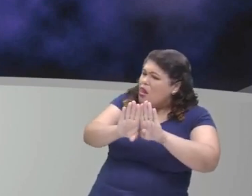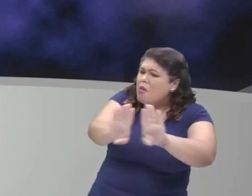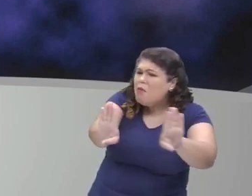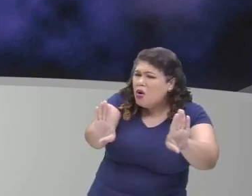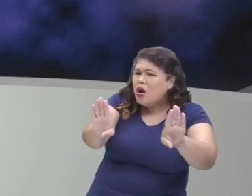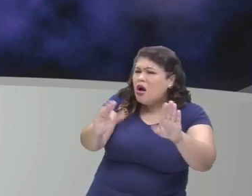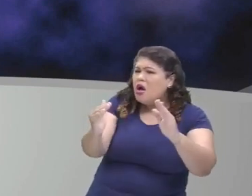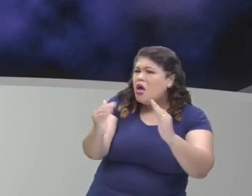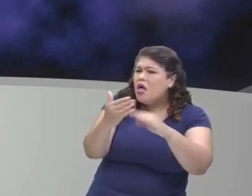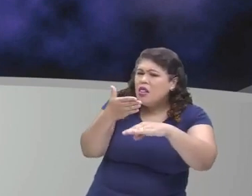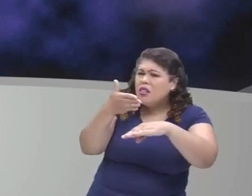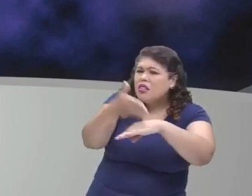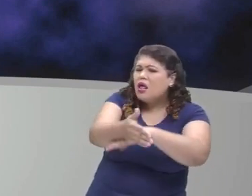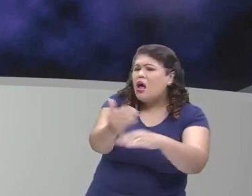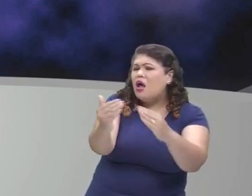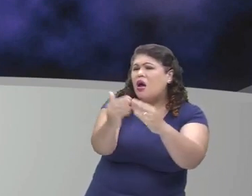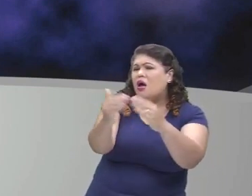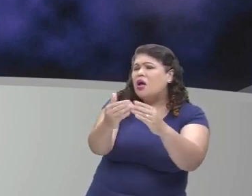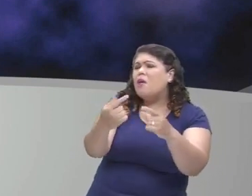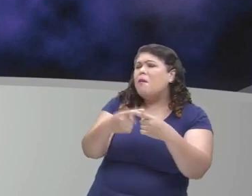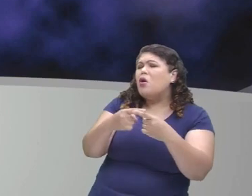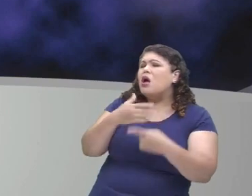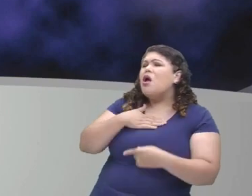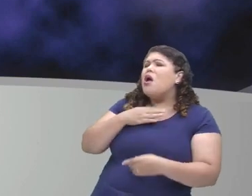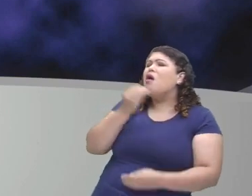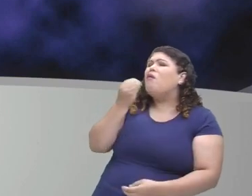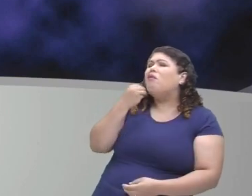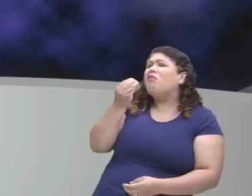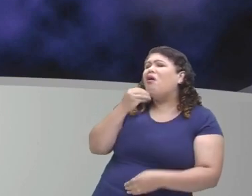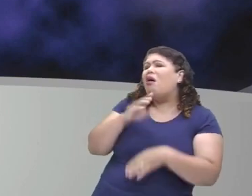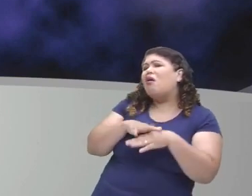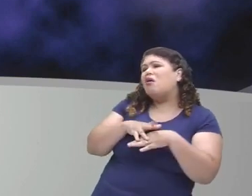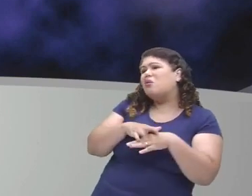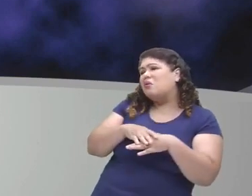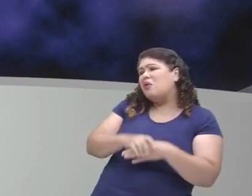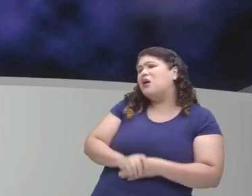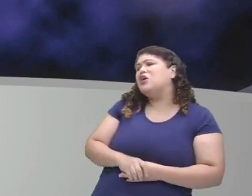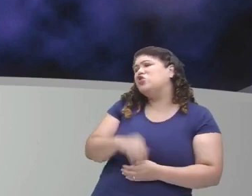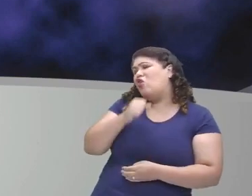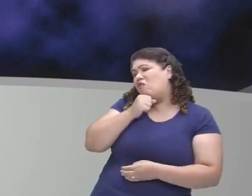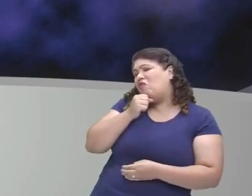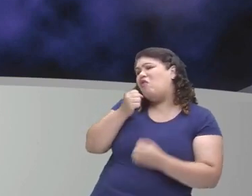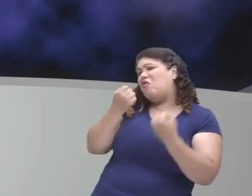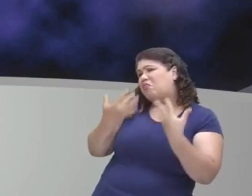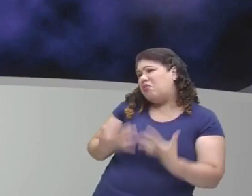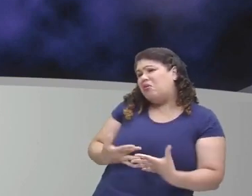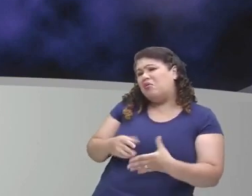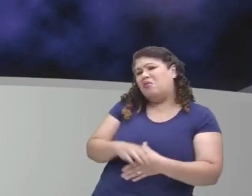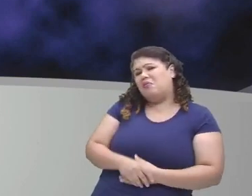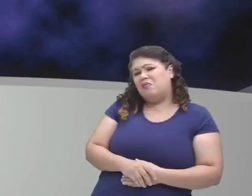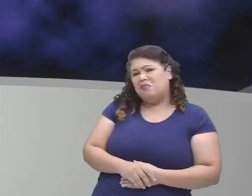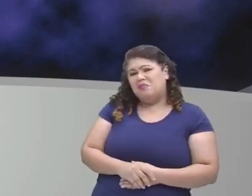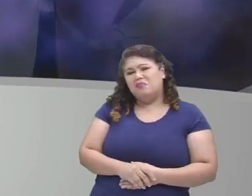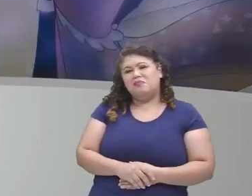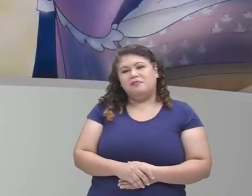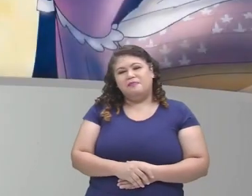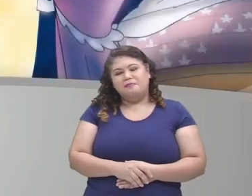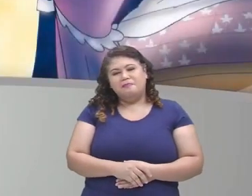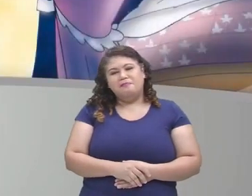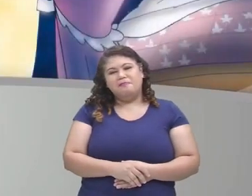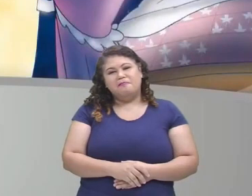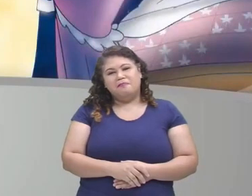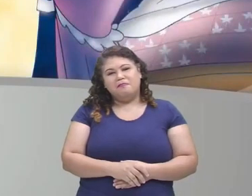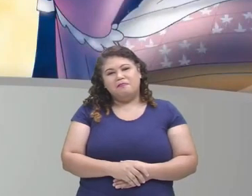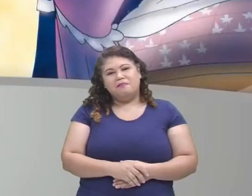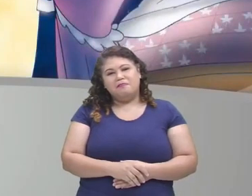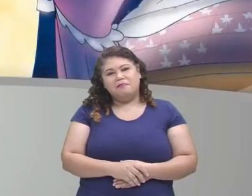não tenho forças para ir abrir. E isso foi a vovózinha que falou sem nenhuma forças, porque ela